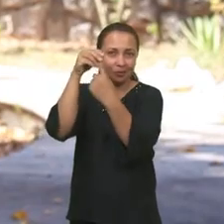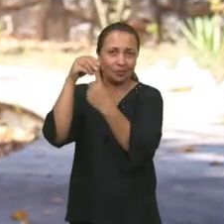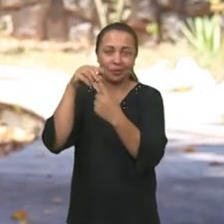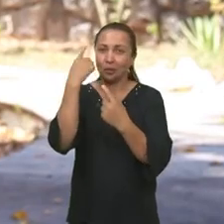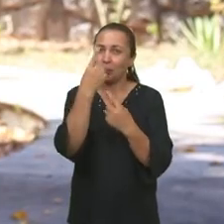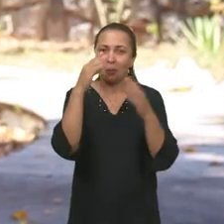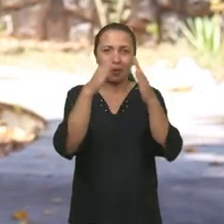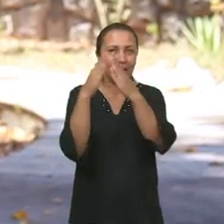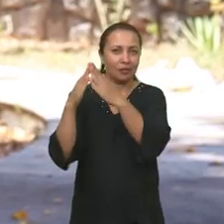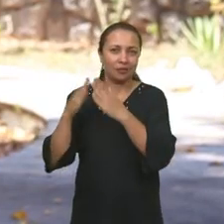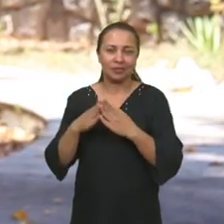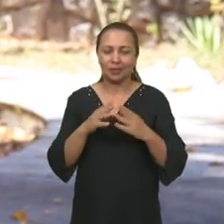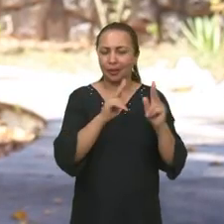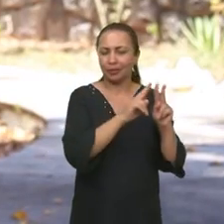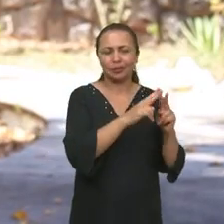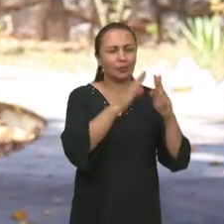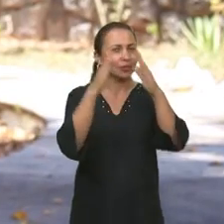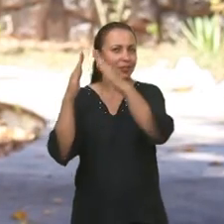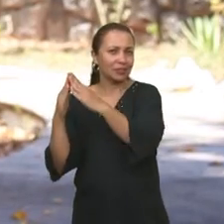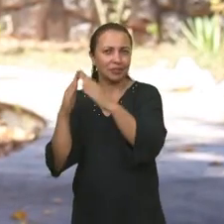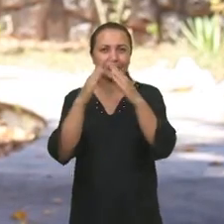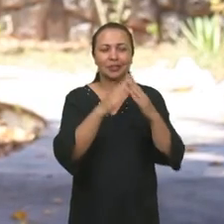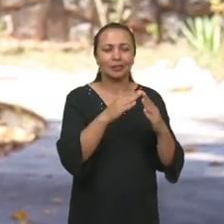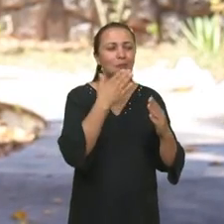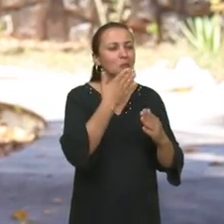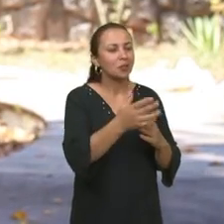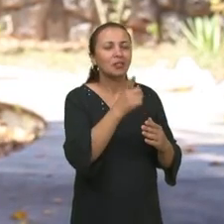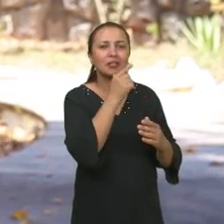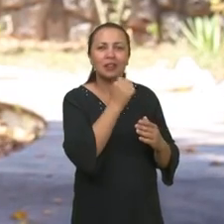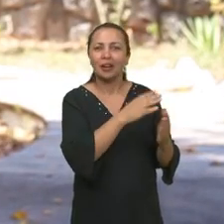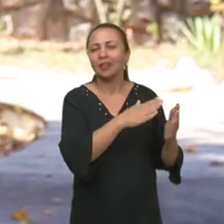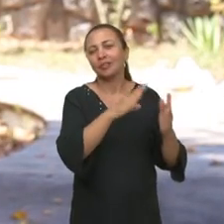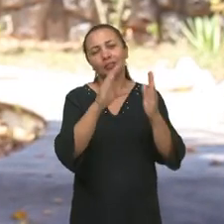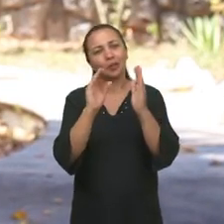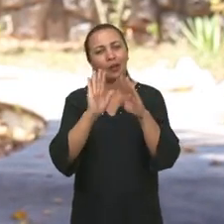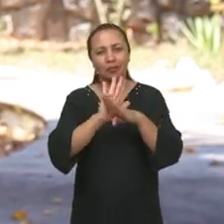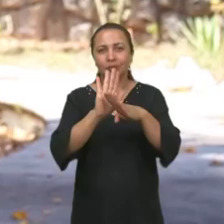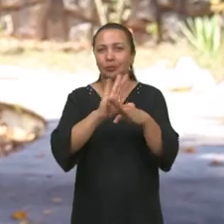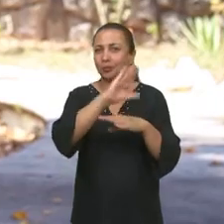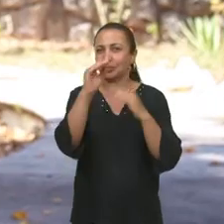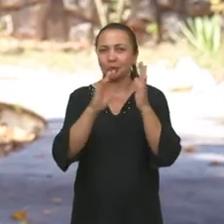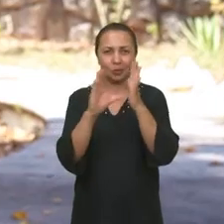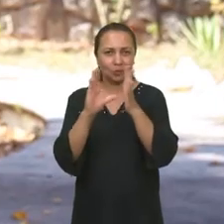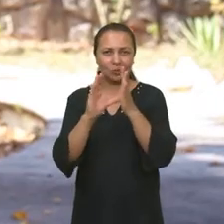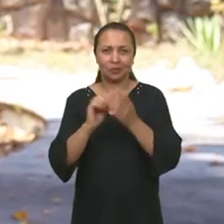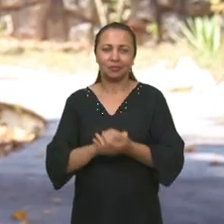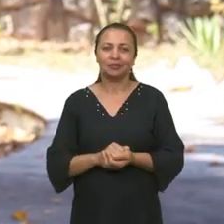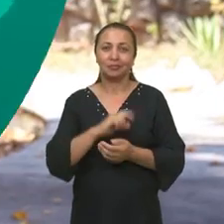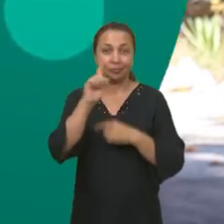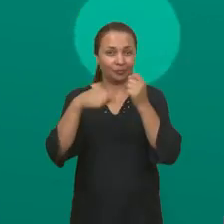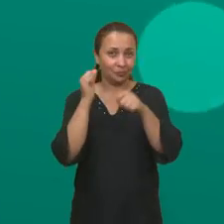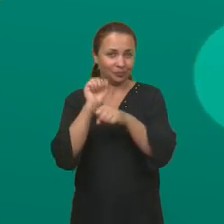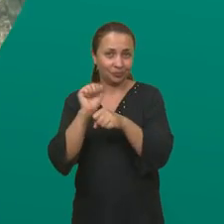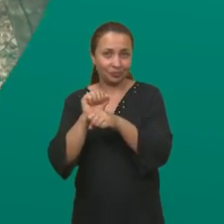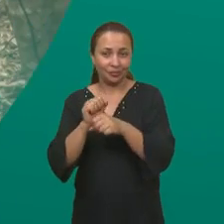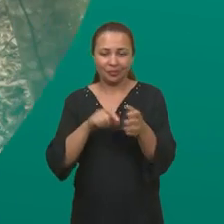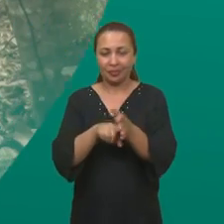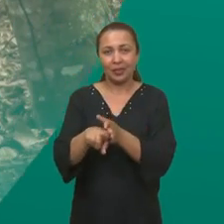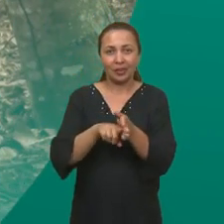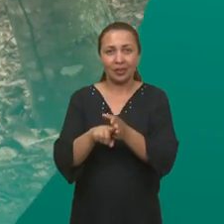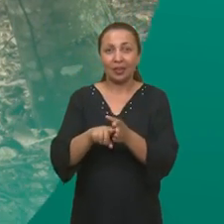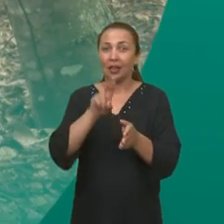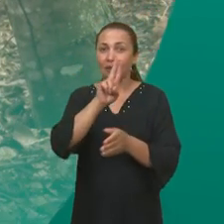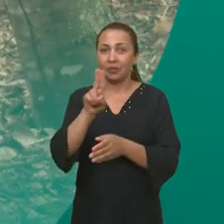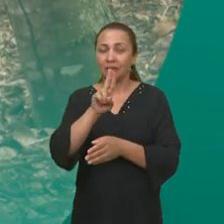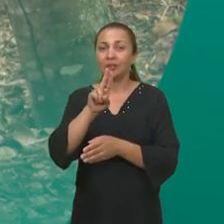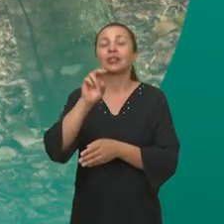unidades na casa. Então, aí os vizinhos vão buscar aquela água, então serve toda a comunidade. E depois do intervalo,